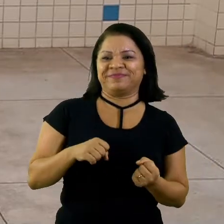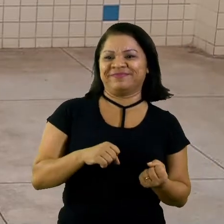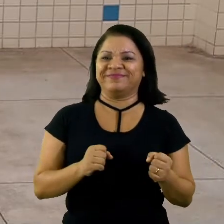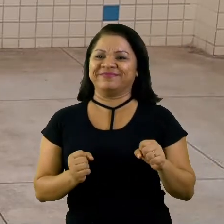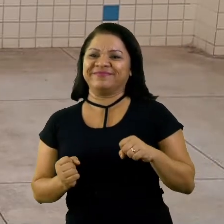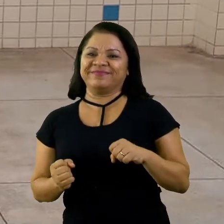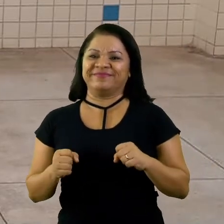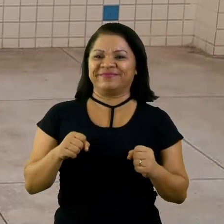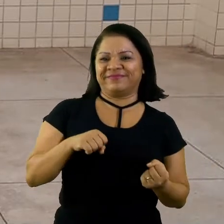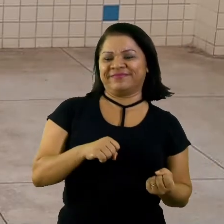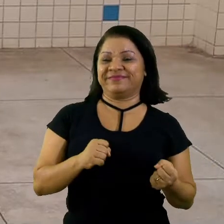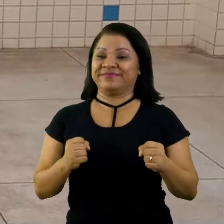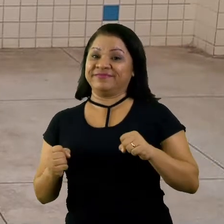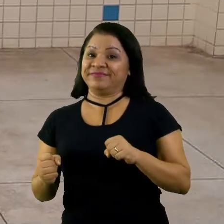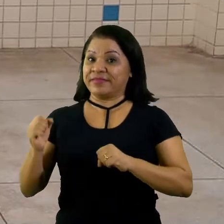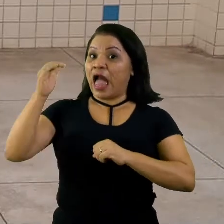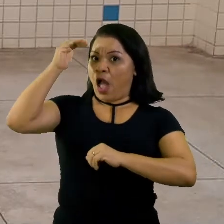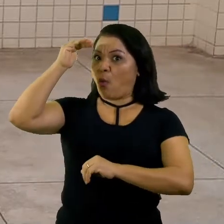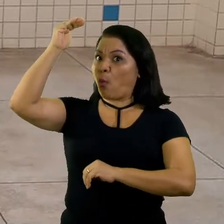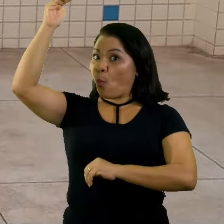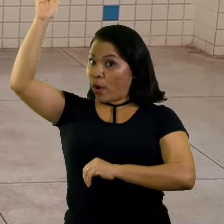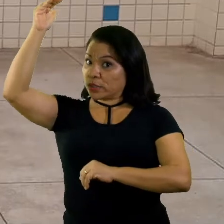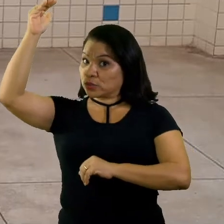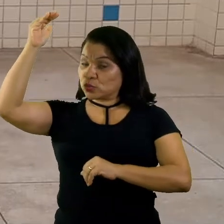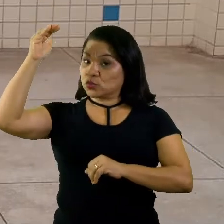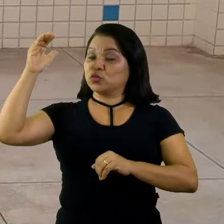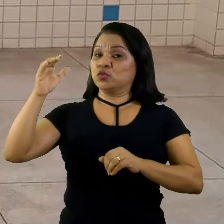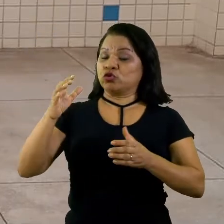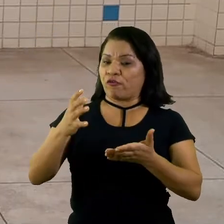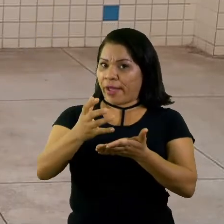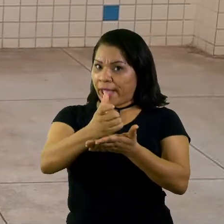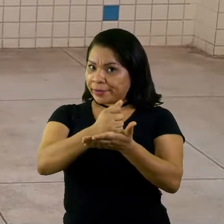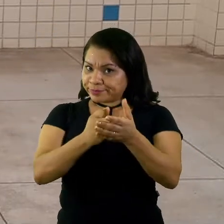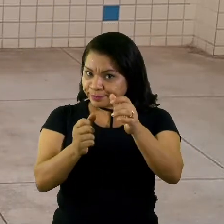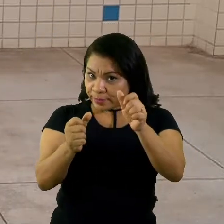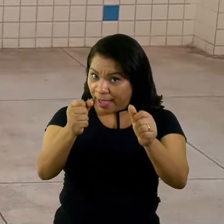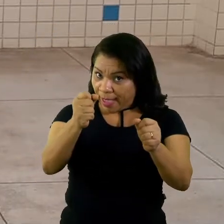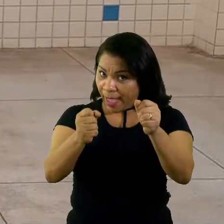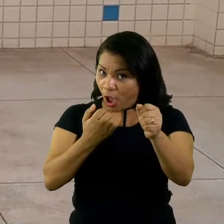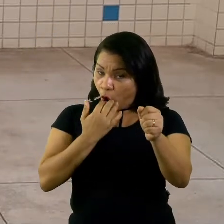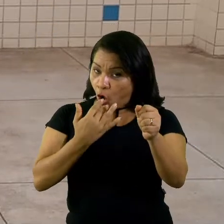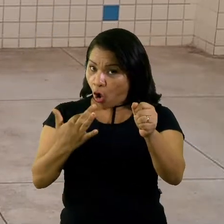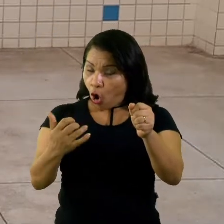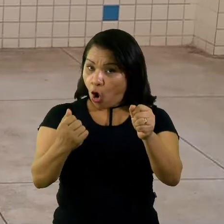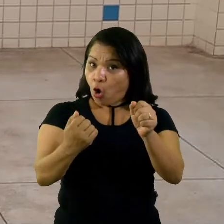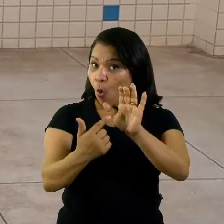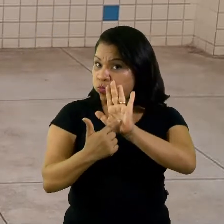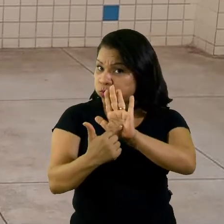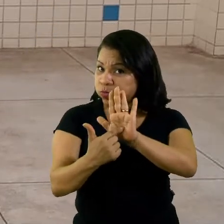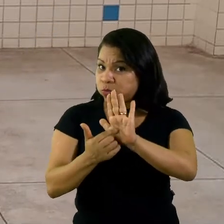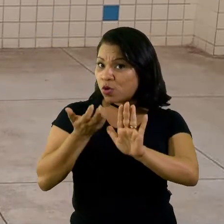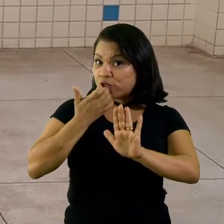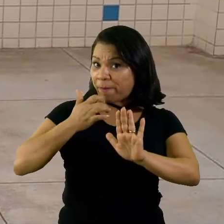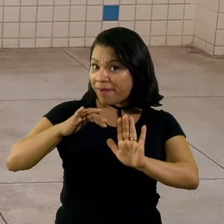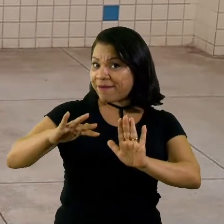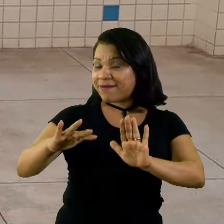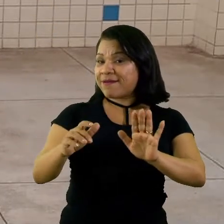O adulto vai segurar a cor na sua mão, ó, e vai mostrar para a criança.